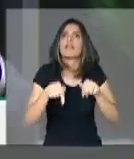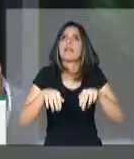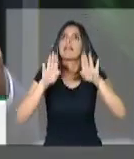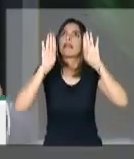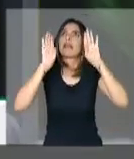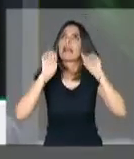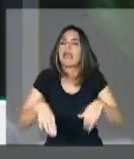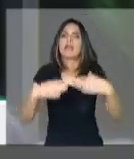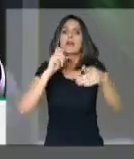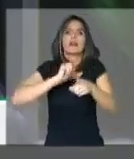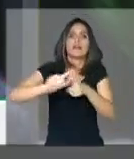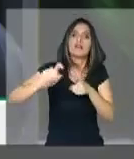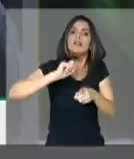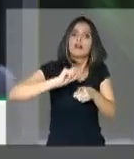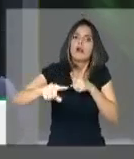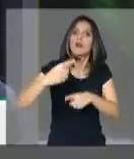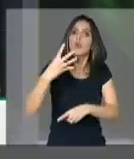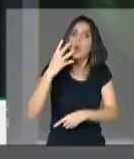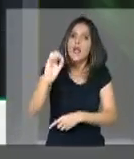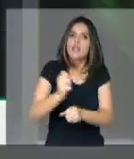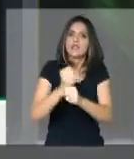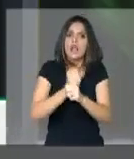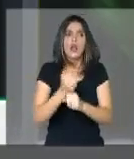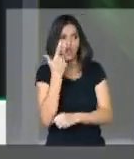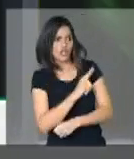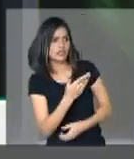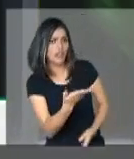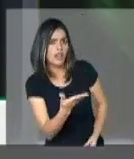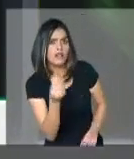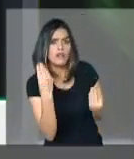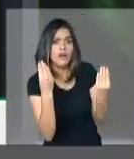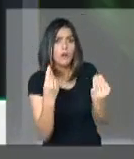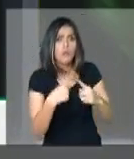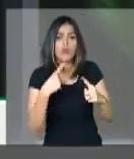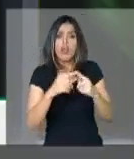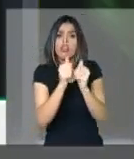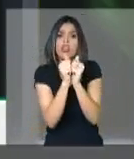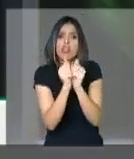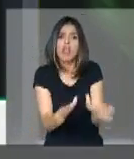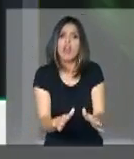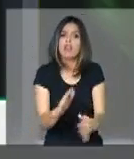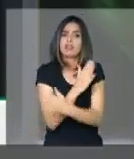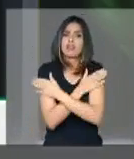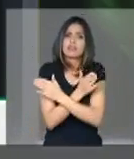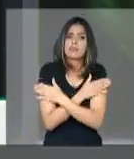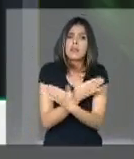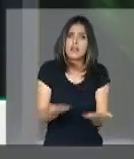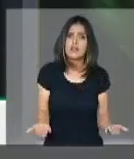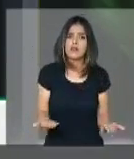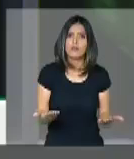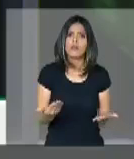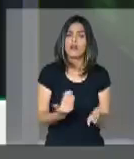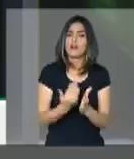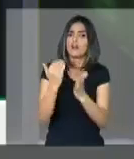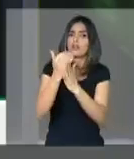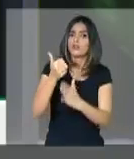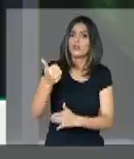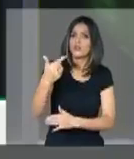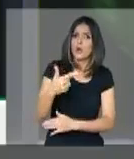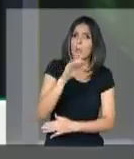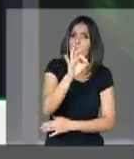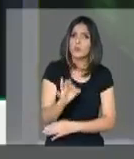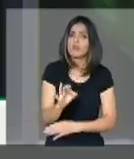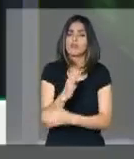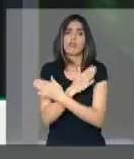contribui com 40 anos? Quem hoje consegue contribuir diante de tamanha precarização e desemprego? Chegamos a mais de 12%